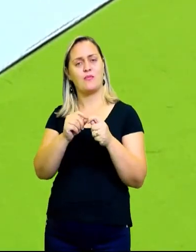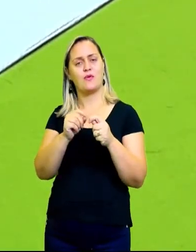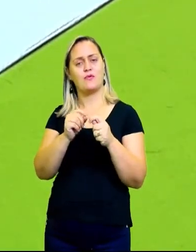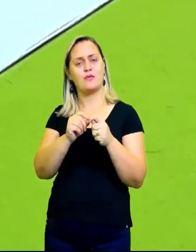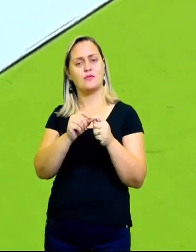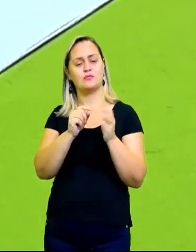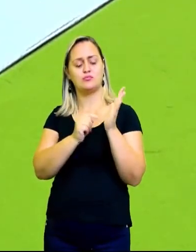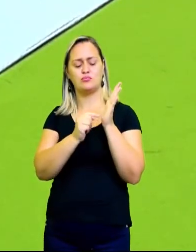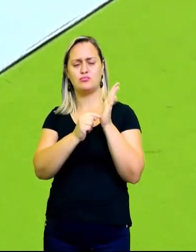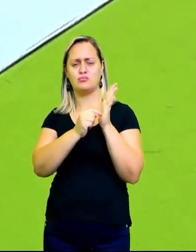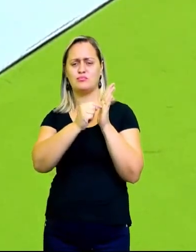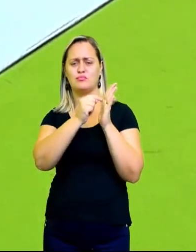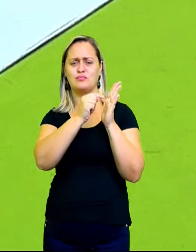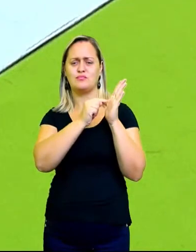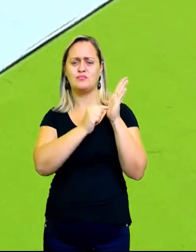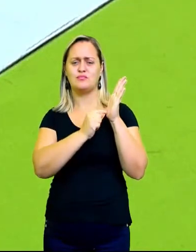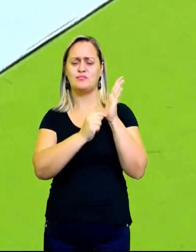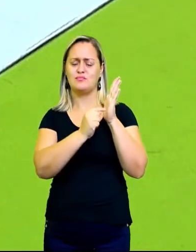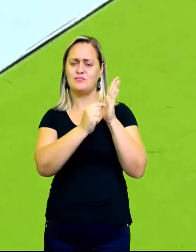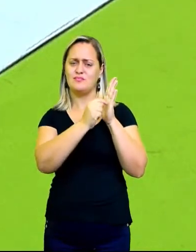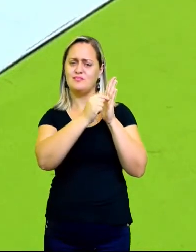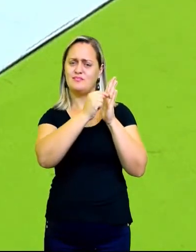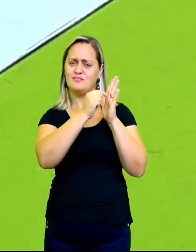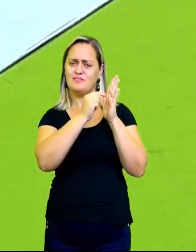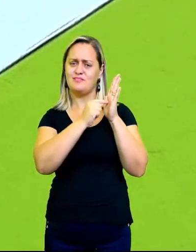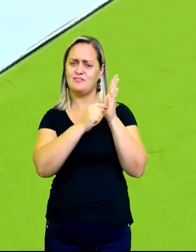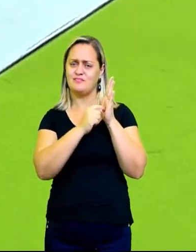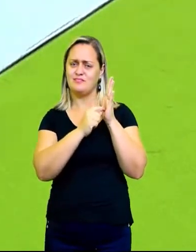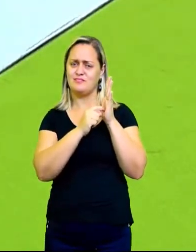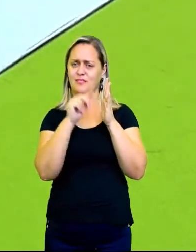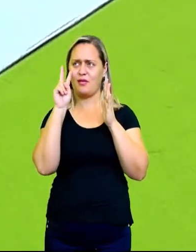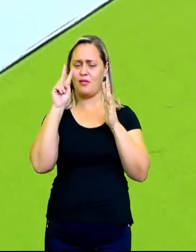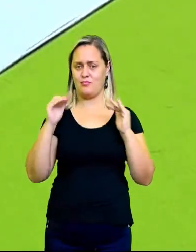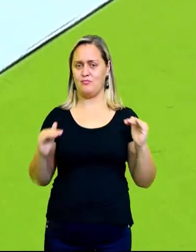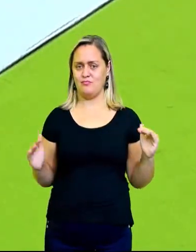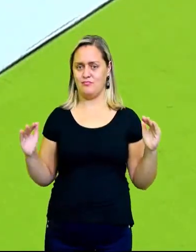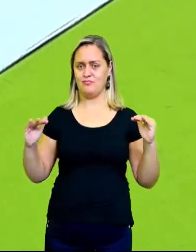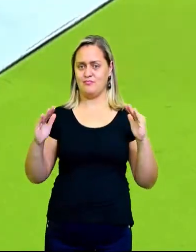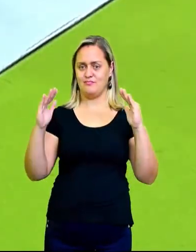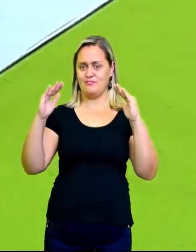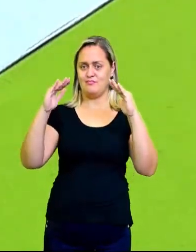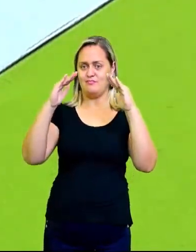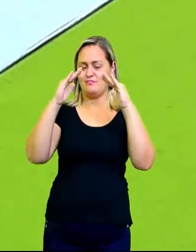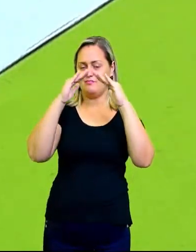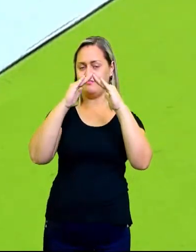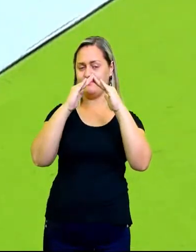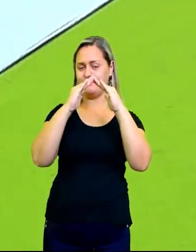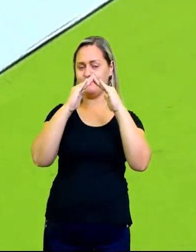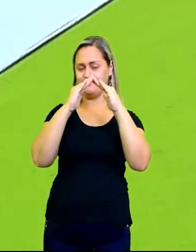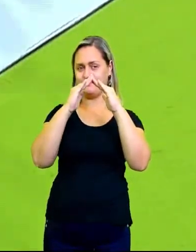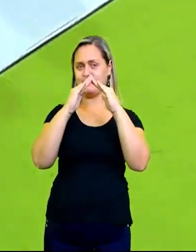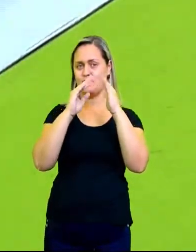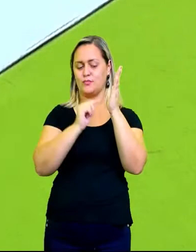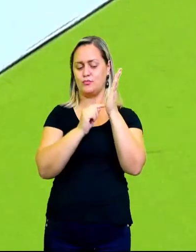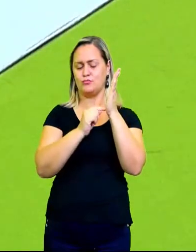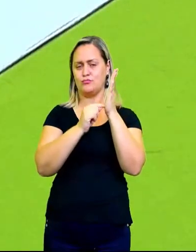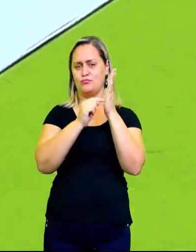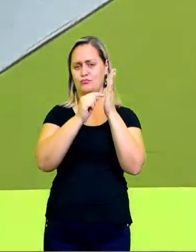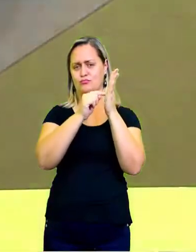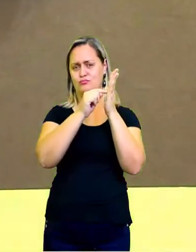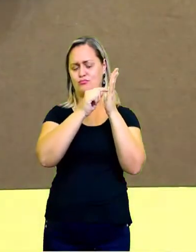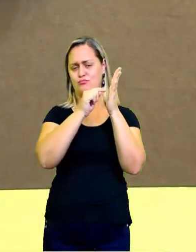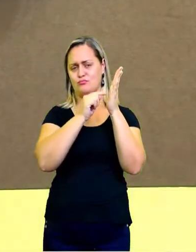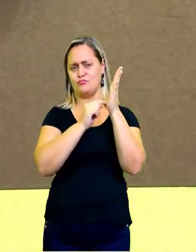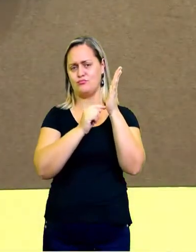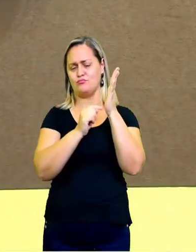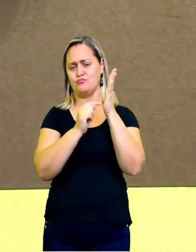o espaço onde seria, o chão, o piso, detalhe que seu desenho não fica voando no